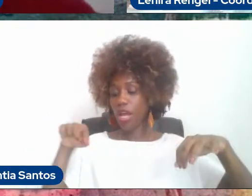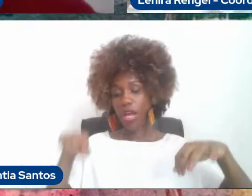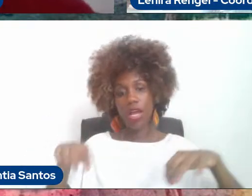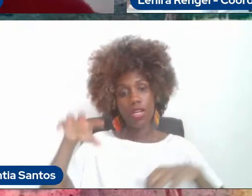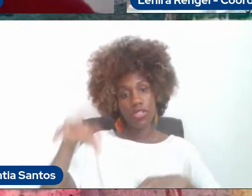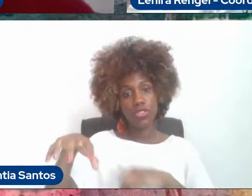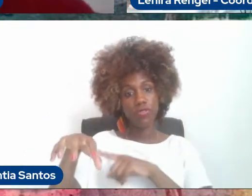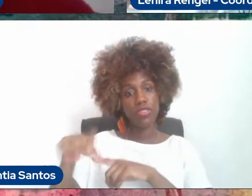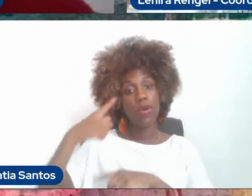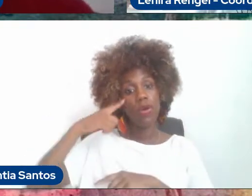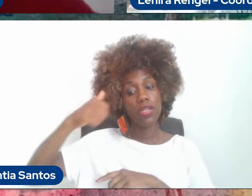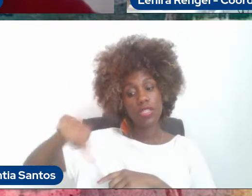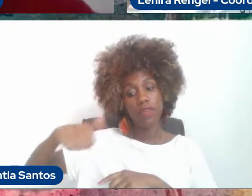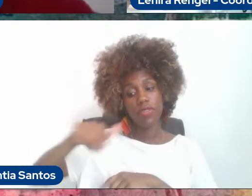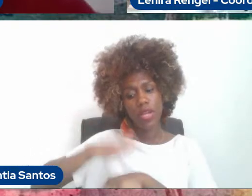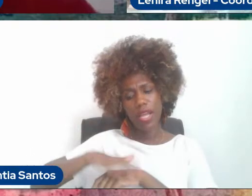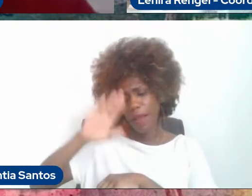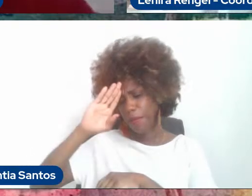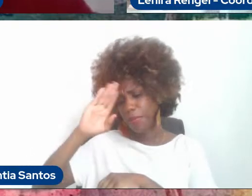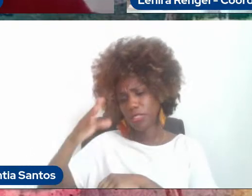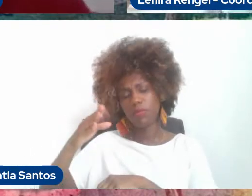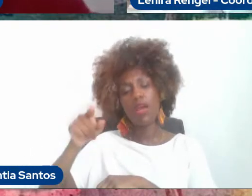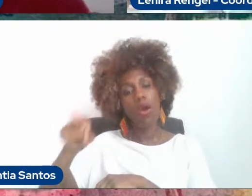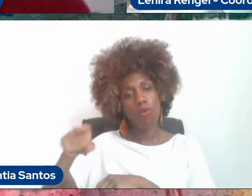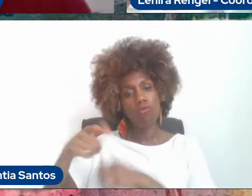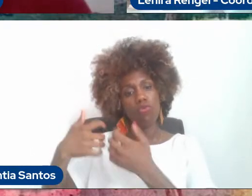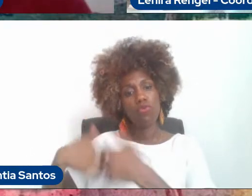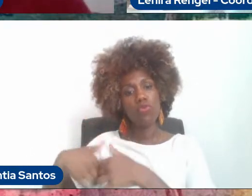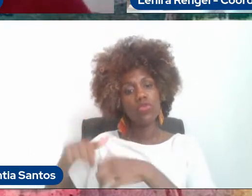principal função da CAPES, e é responsável pela